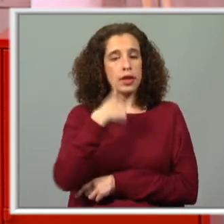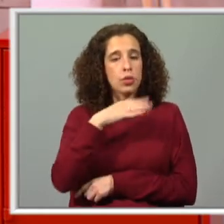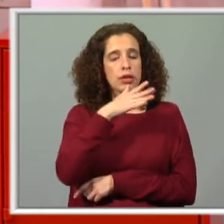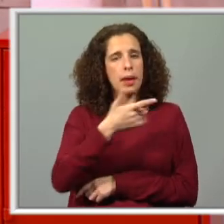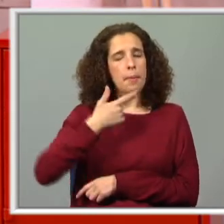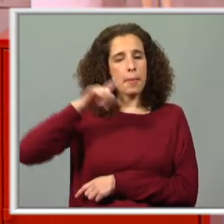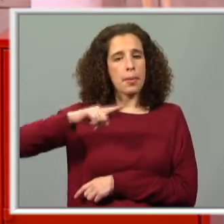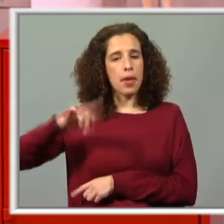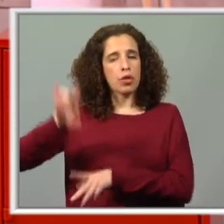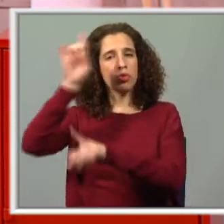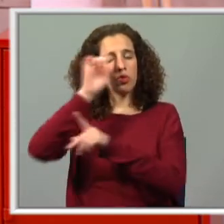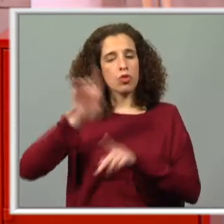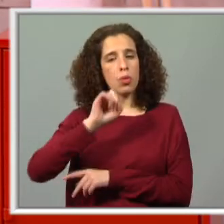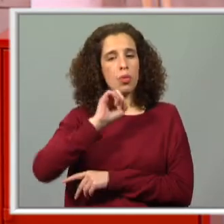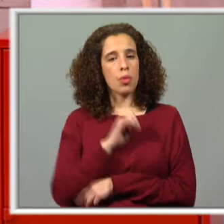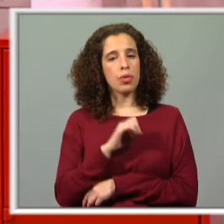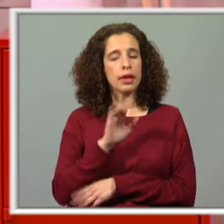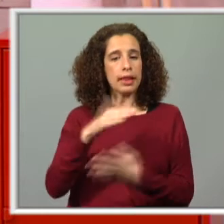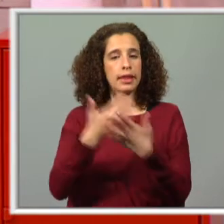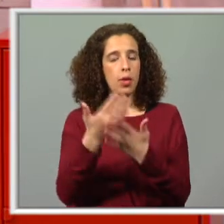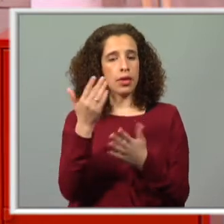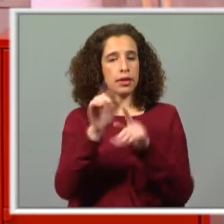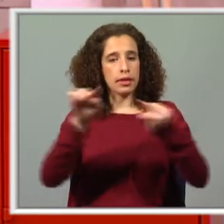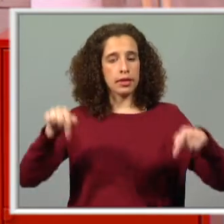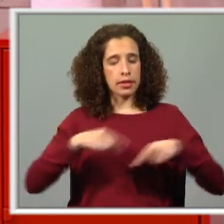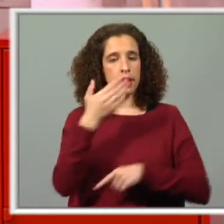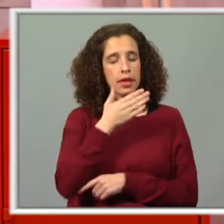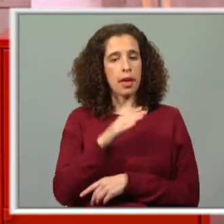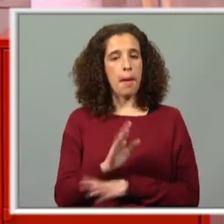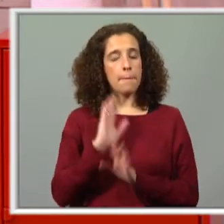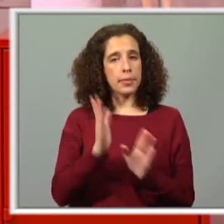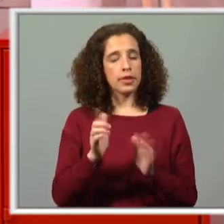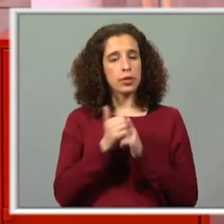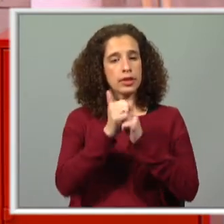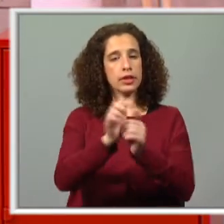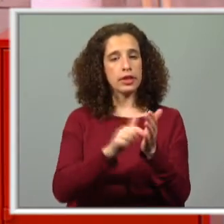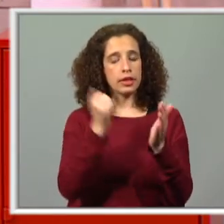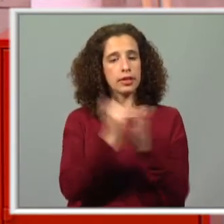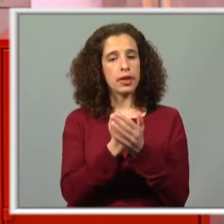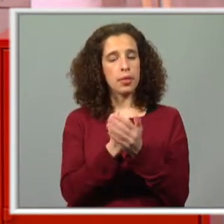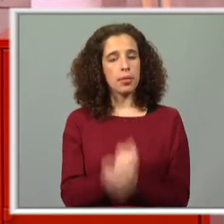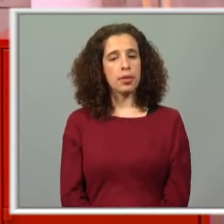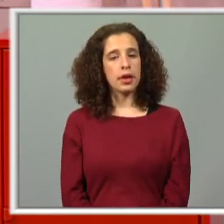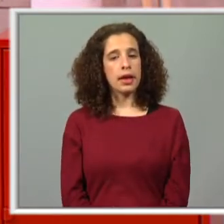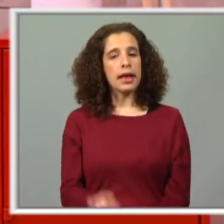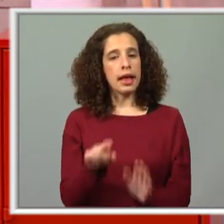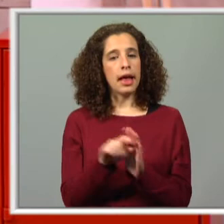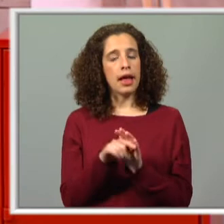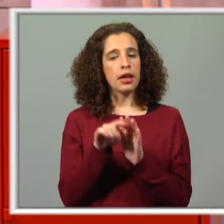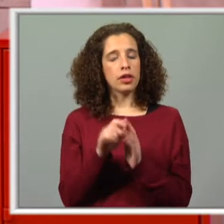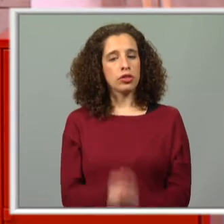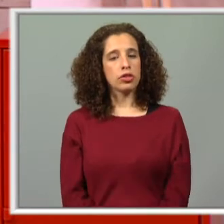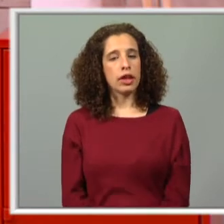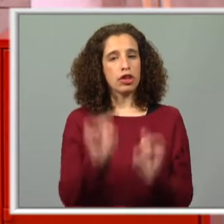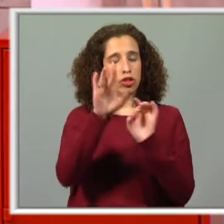muitas vezes, que os vossos professores estão em sala de aula. Devem seguir sempre as indicações que o vosso professor ou professora dão em